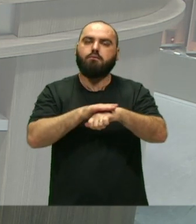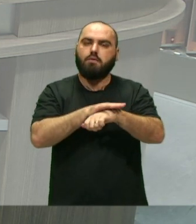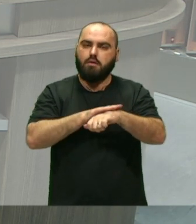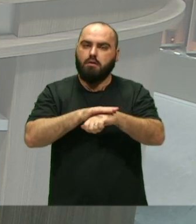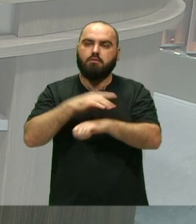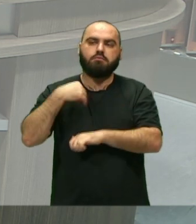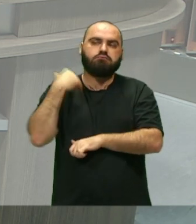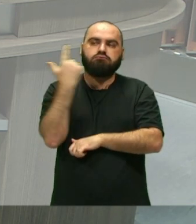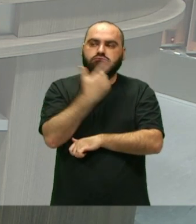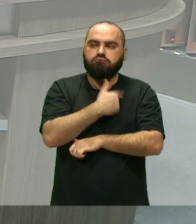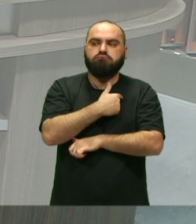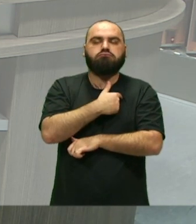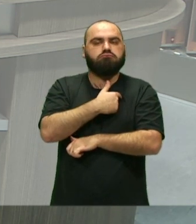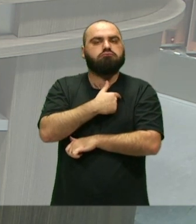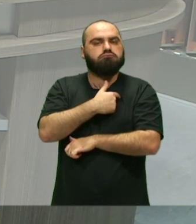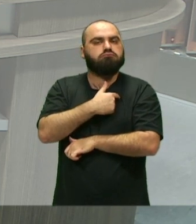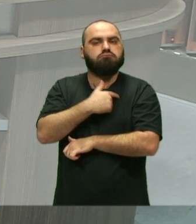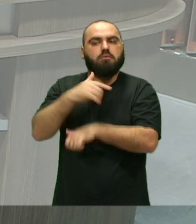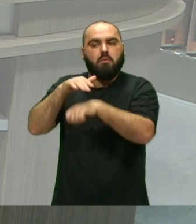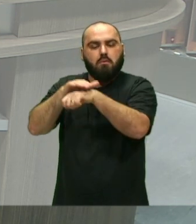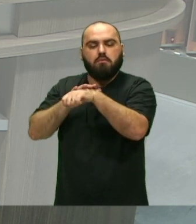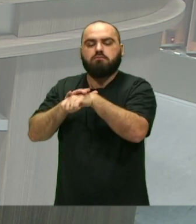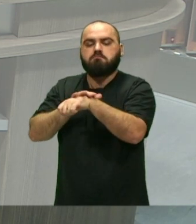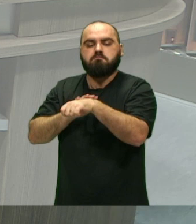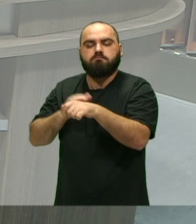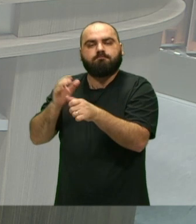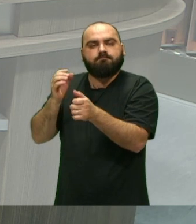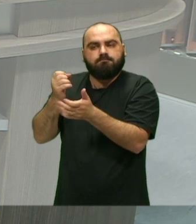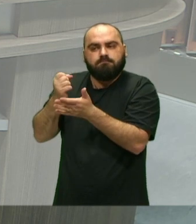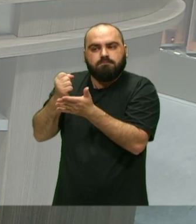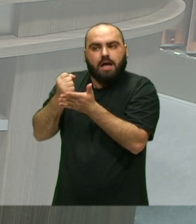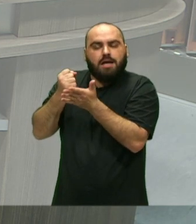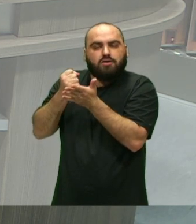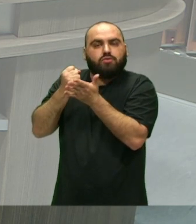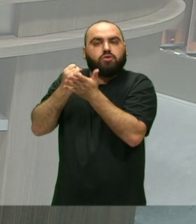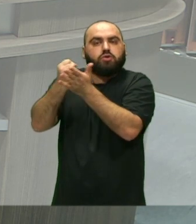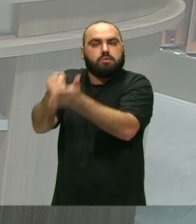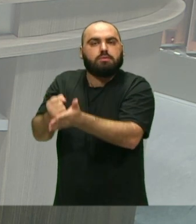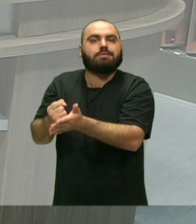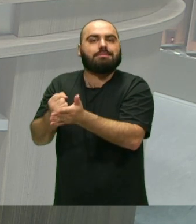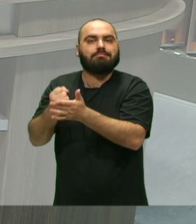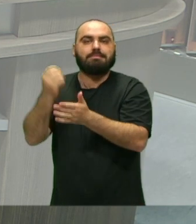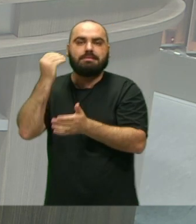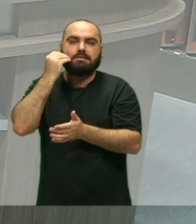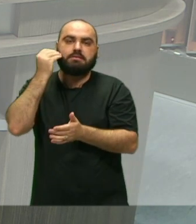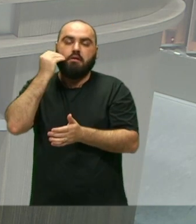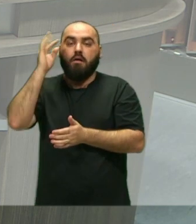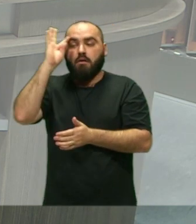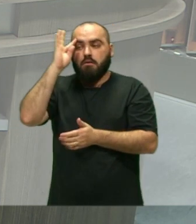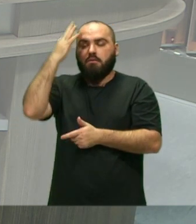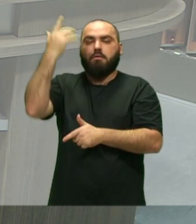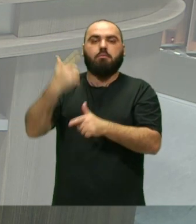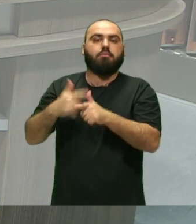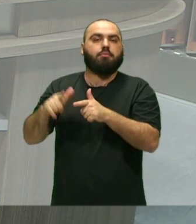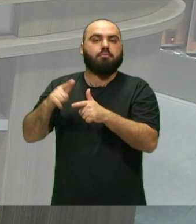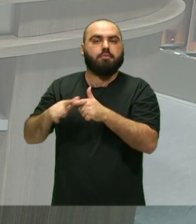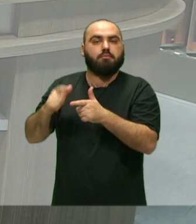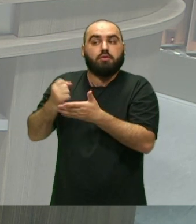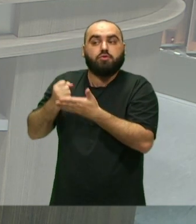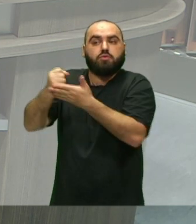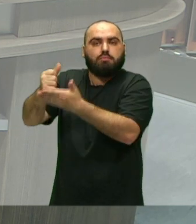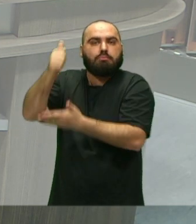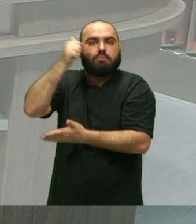questões Na mesa Para ajudar A elaborar Essas questões Essas demandas Entre as mulheres E se fortalecer